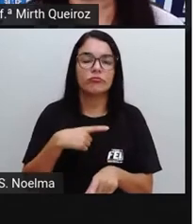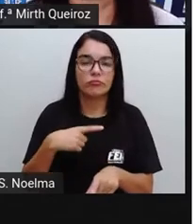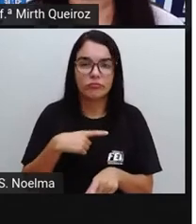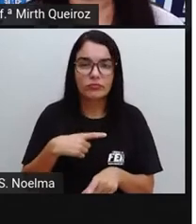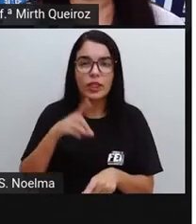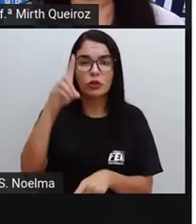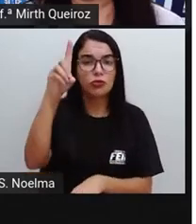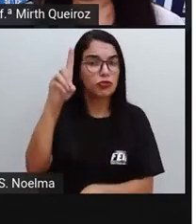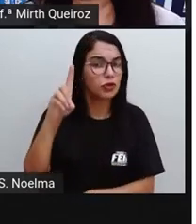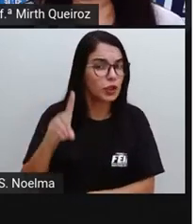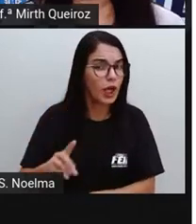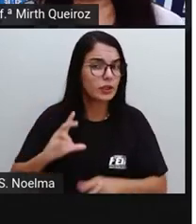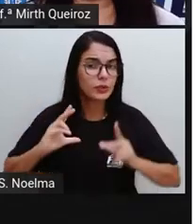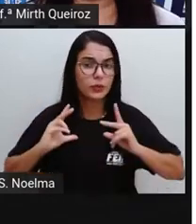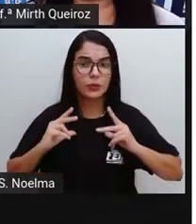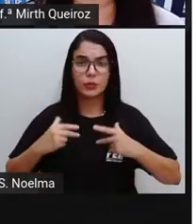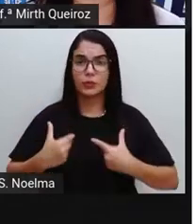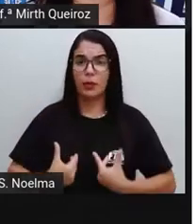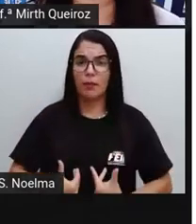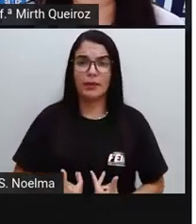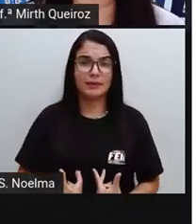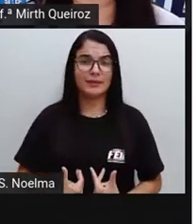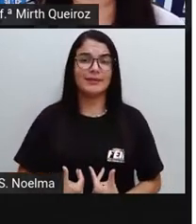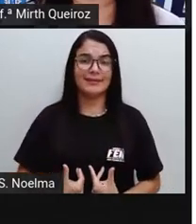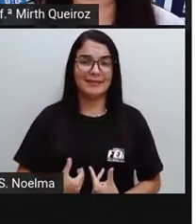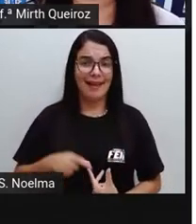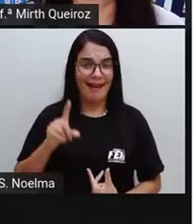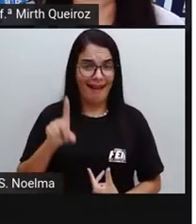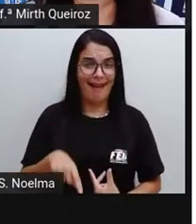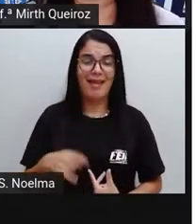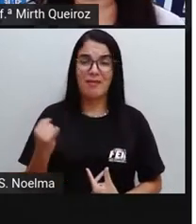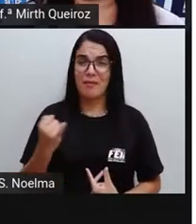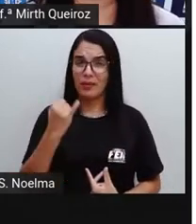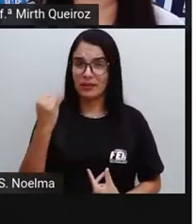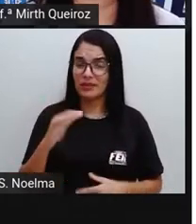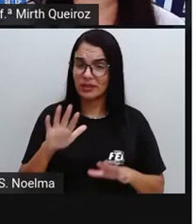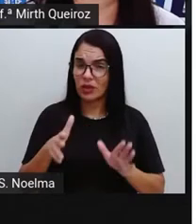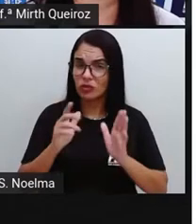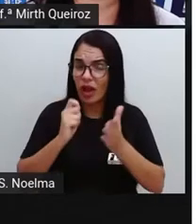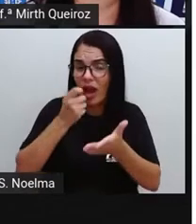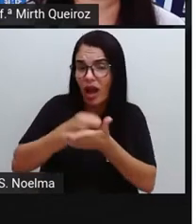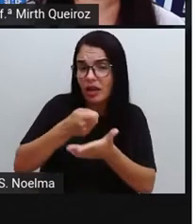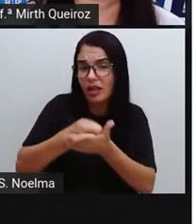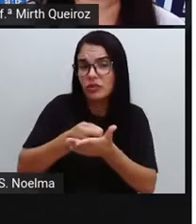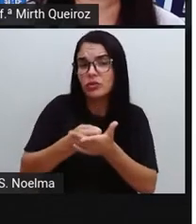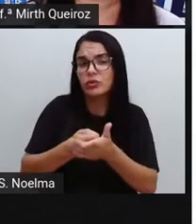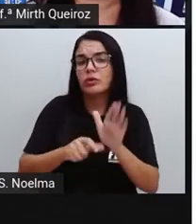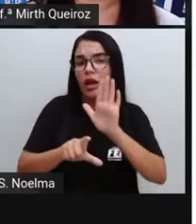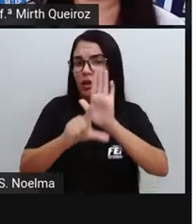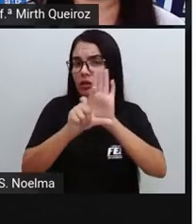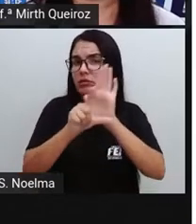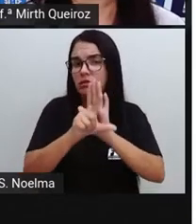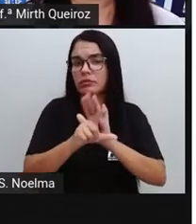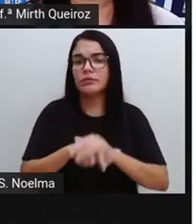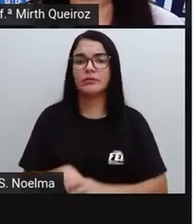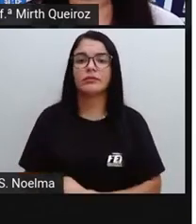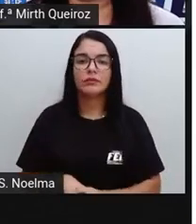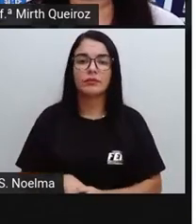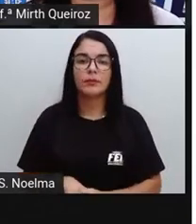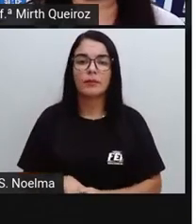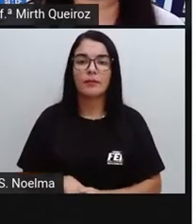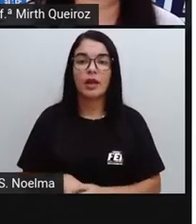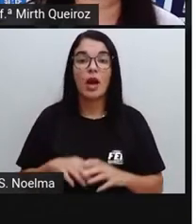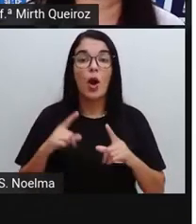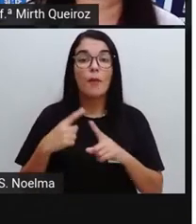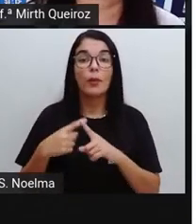Então eles são tão importantes para a vida Que eles são garantidos através da legislação Já que eles